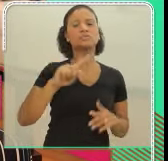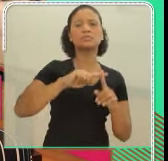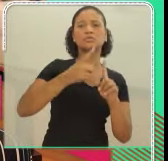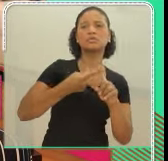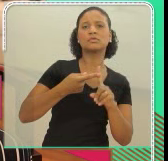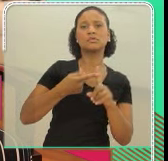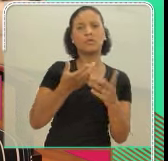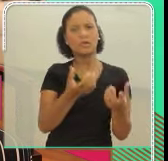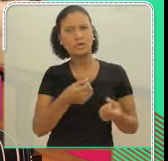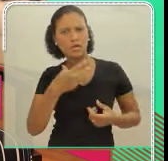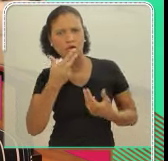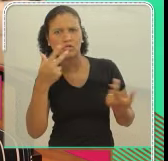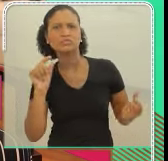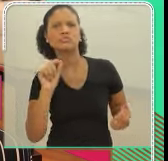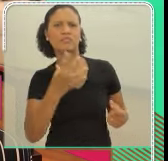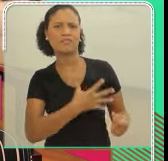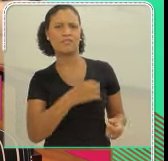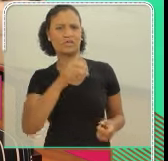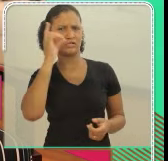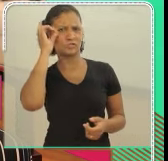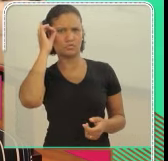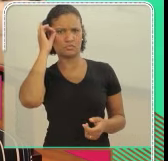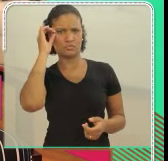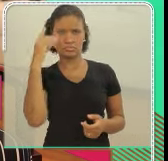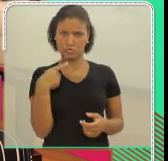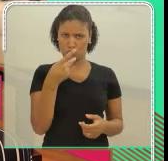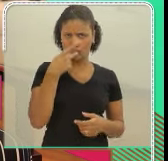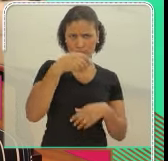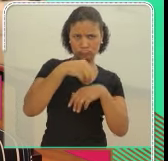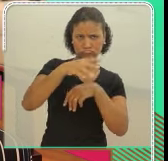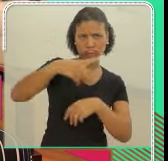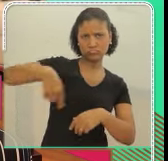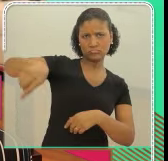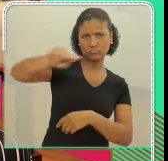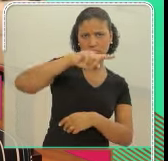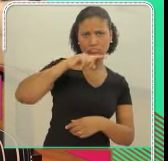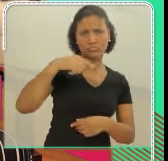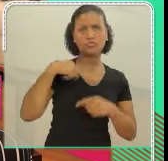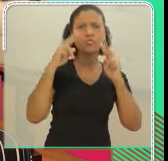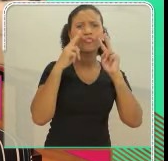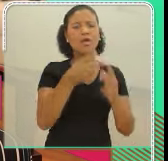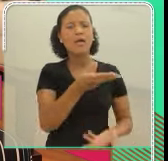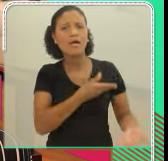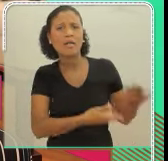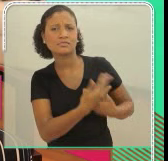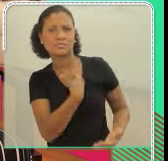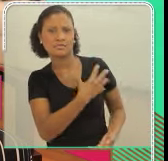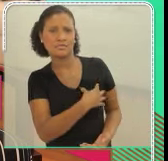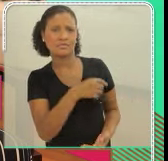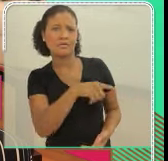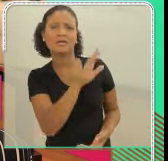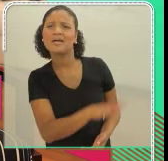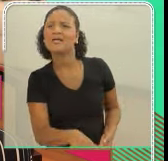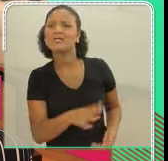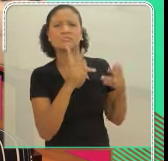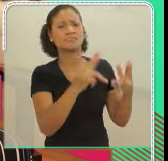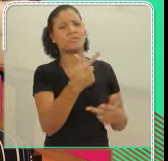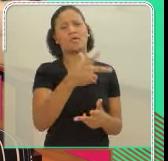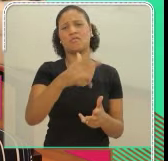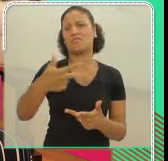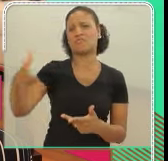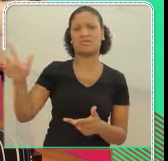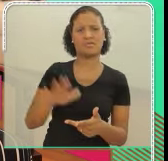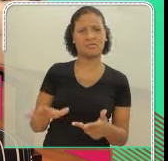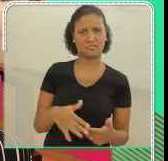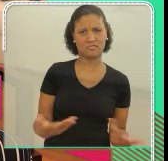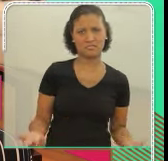durante a gestação, e acabou de ter uma notícia, ah, meu filho tem síndrome de Down. Eu vou dizer o que eu vejo em relação